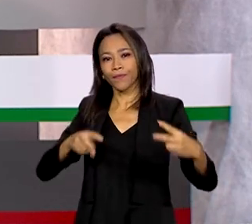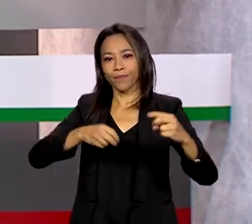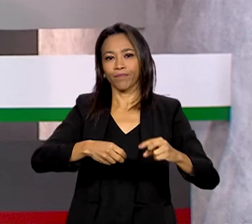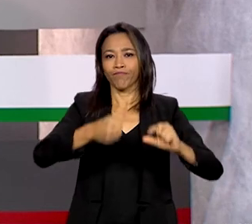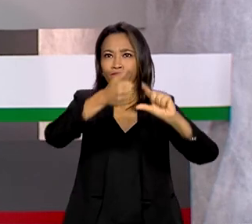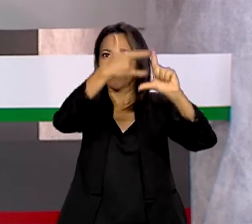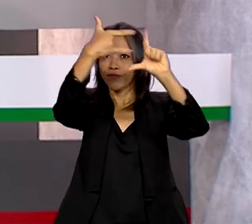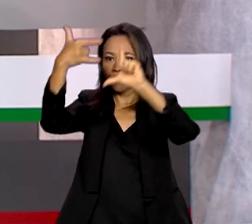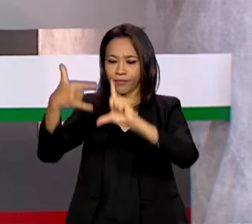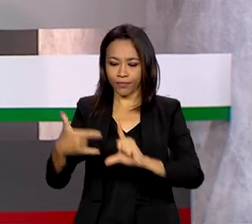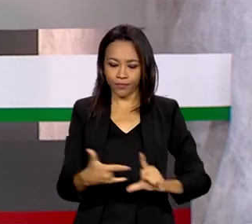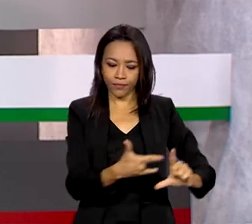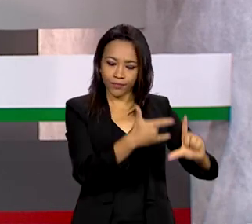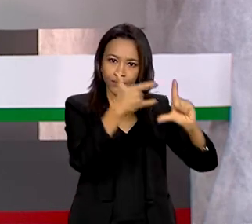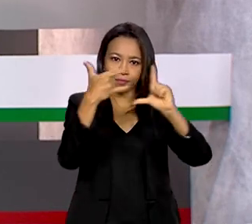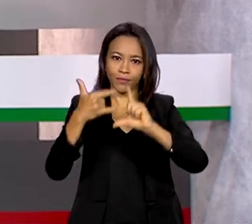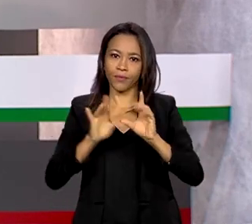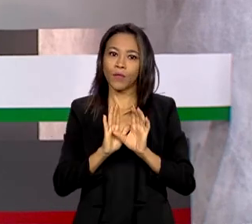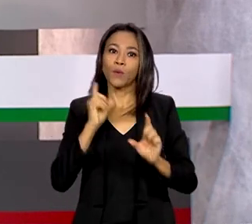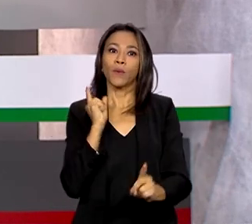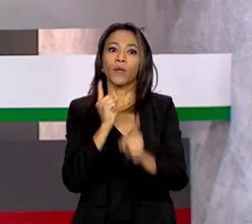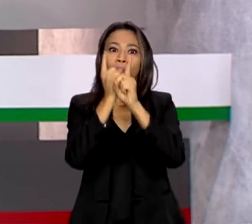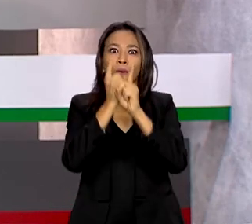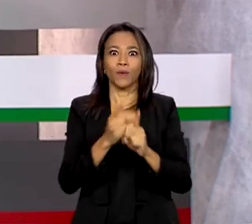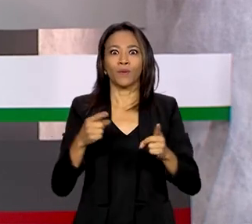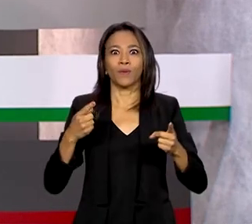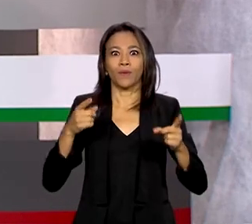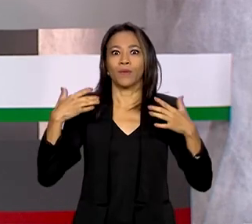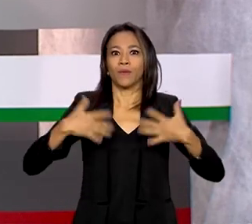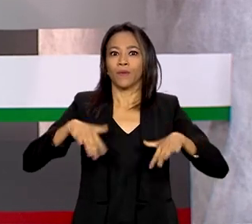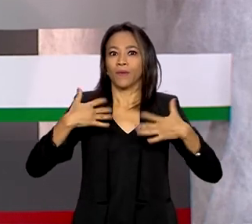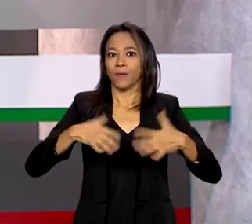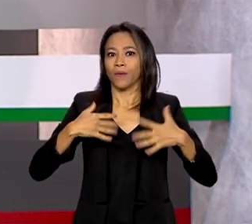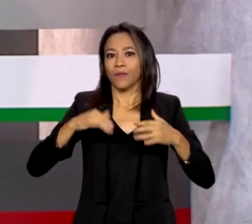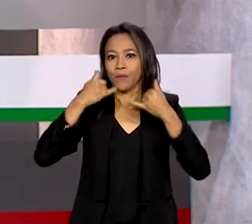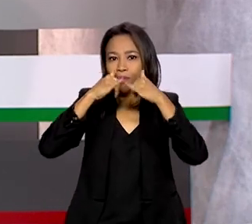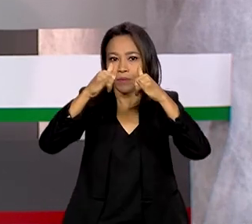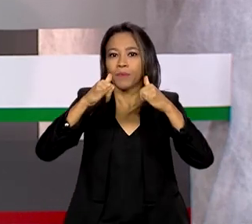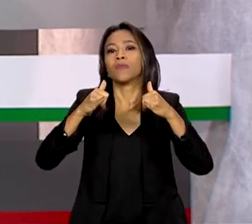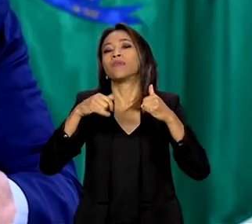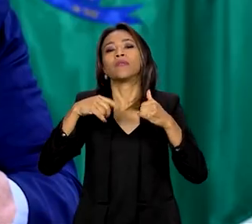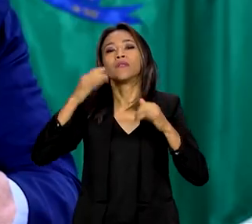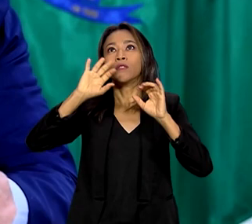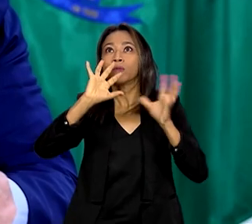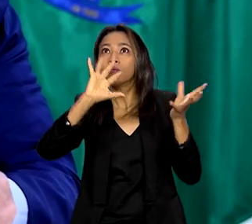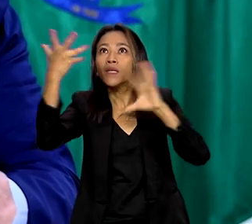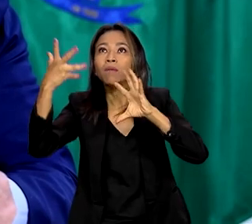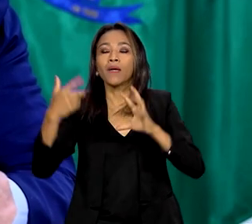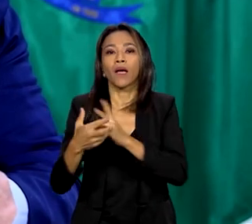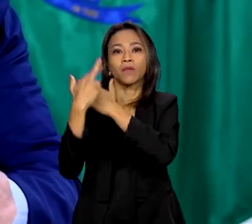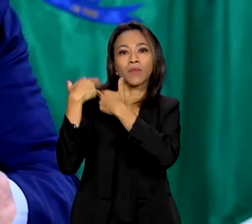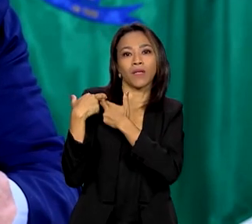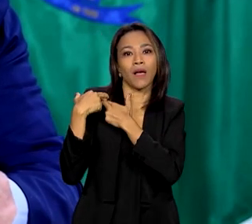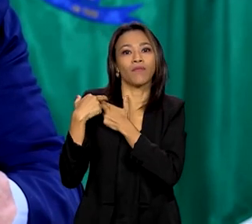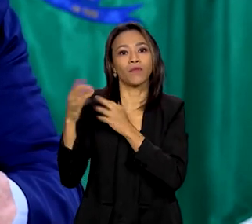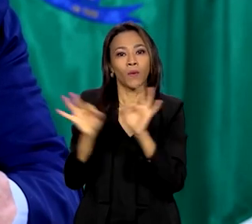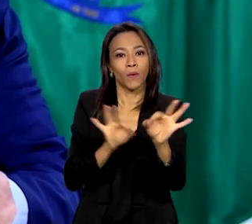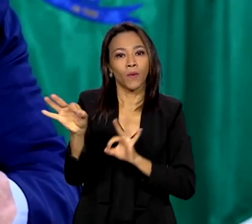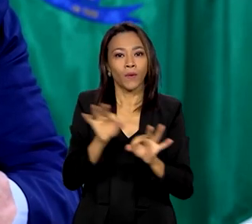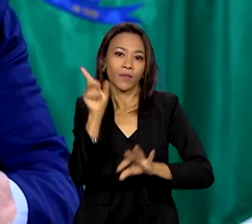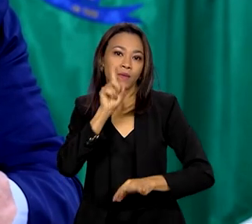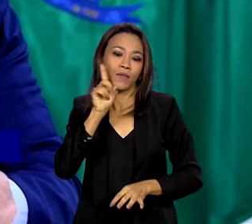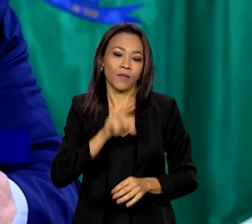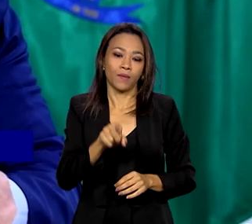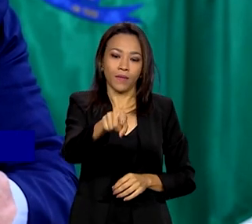Economias sobre Energia e Clima, cúpula essa organizada pelos Estados Unidos. Continuaremos também a